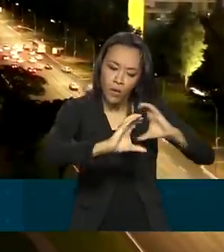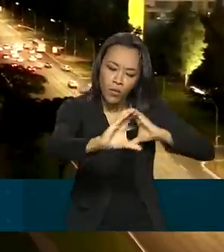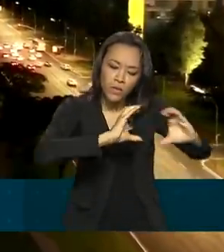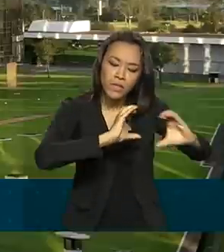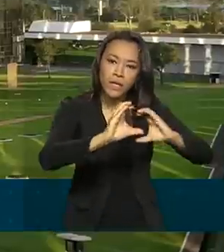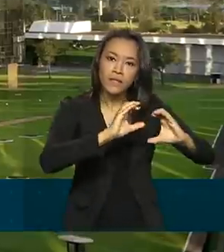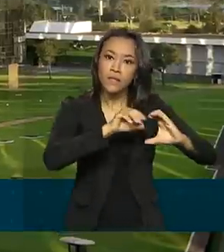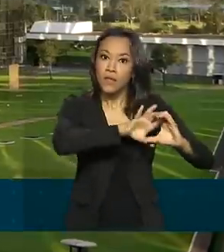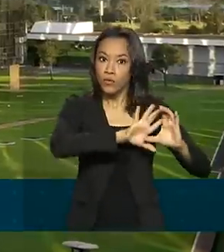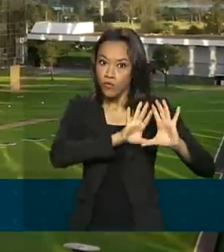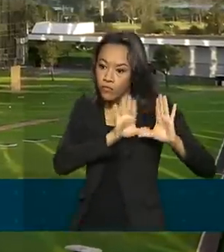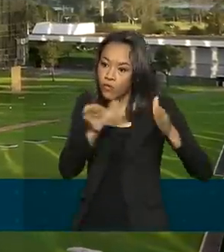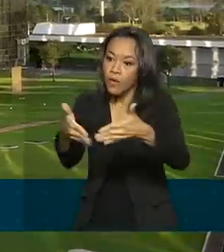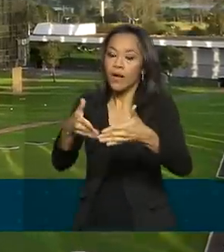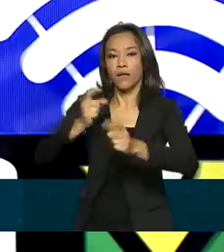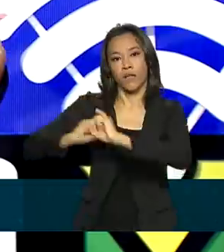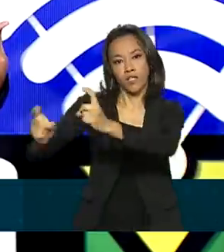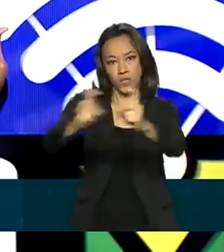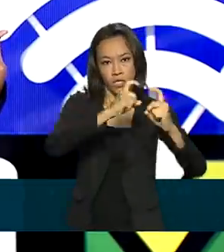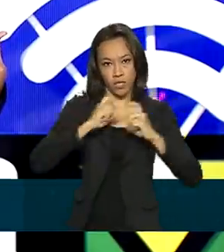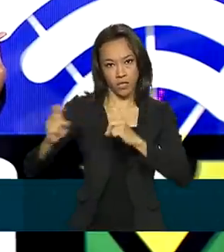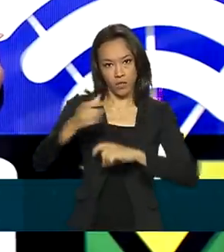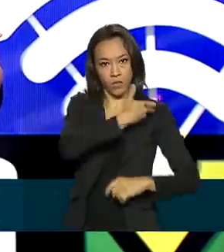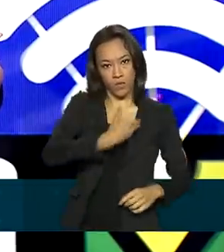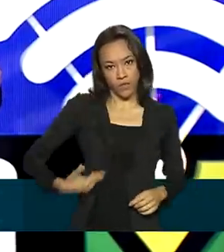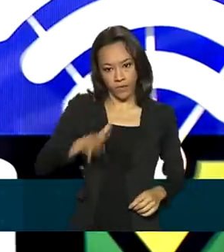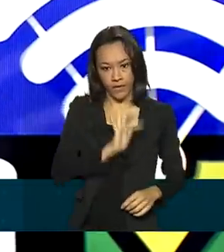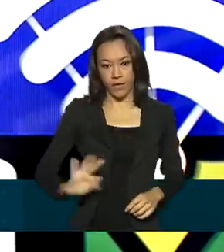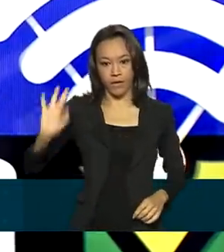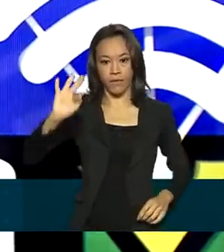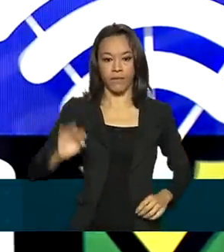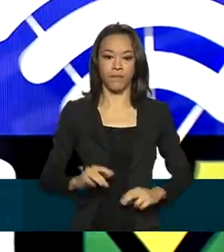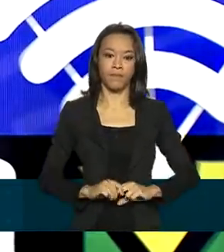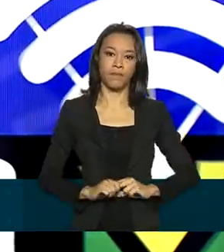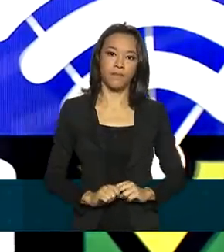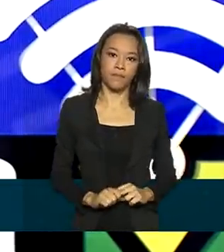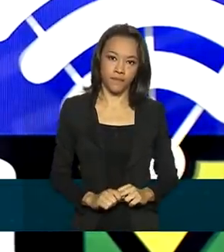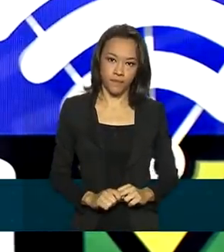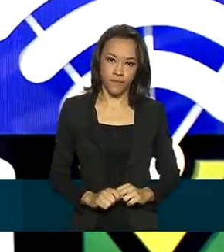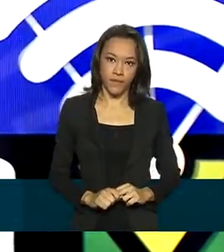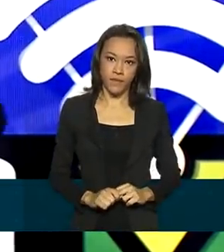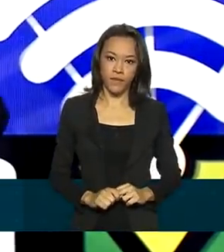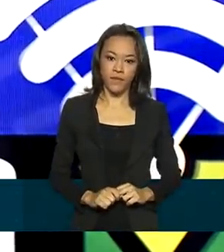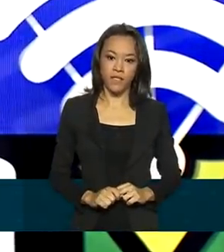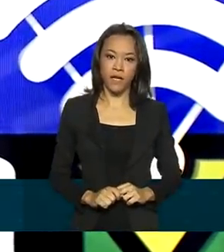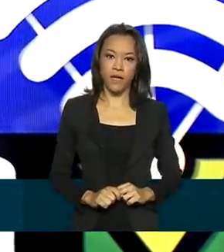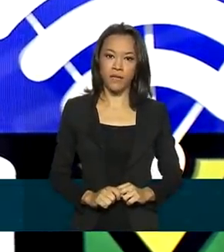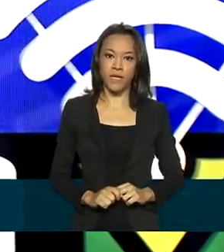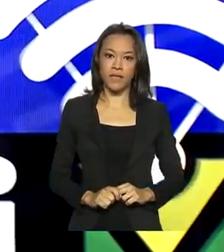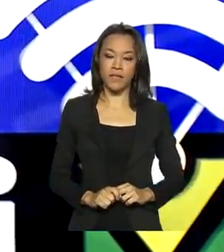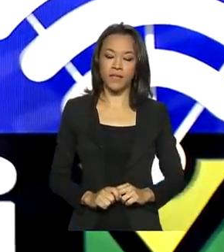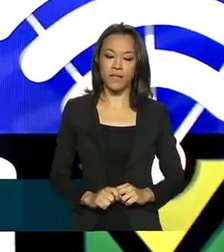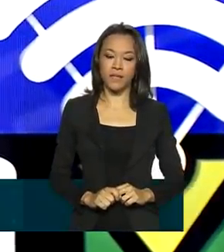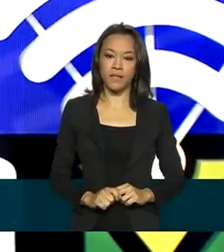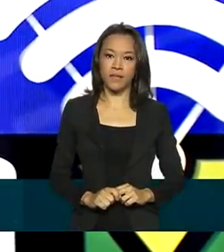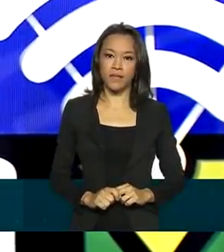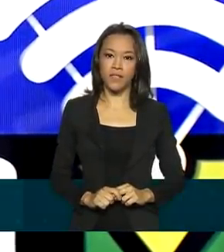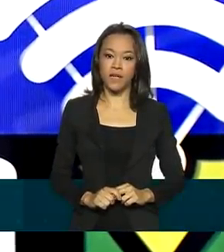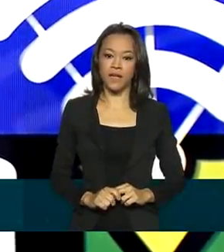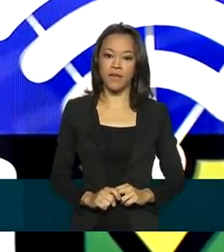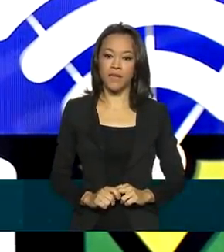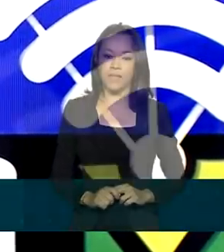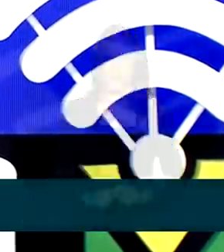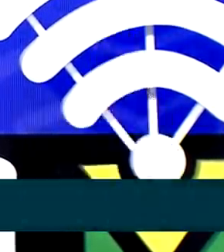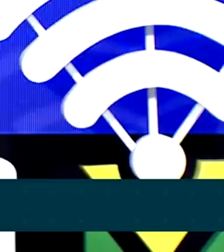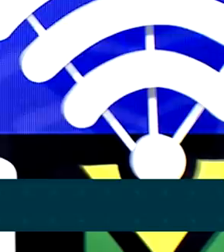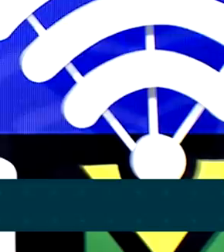administração pública federal. É o 5G que vai fazer com que a gente tenha uma revolução, que a gente transforme o Brasil na